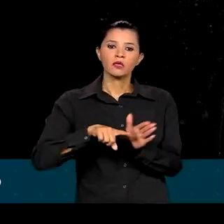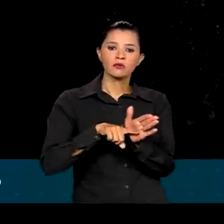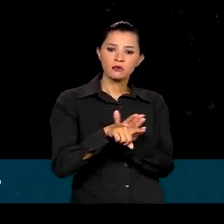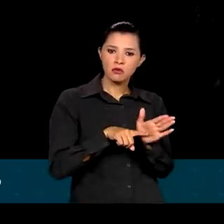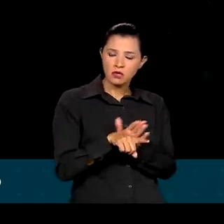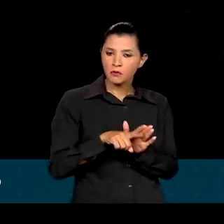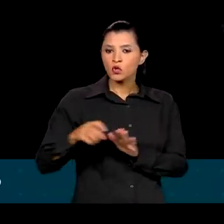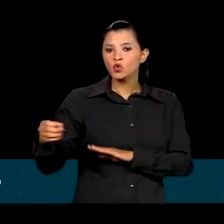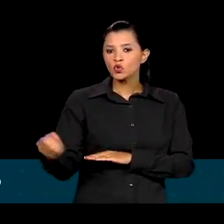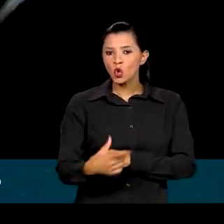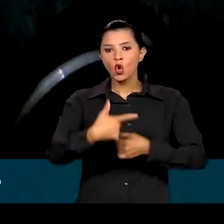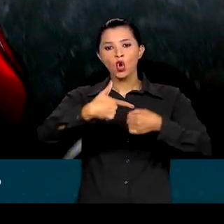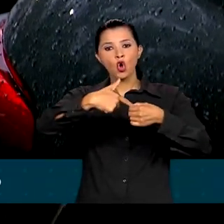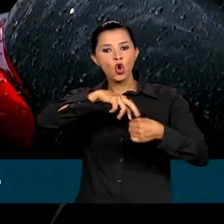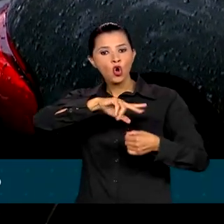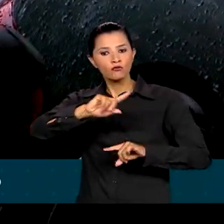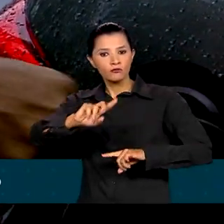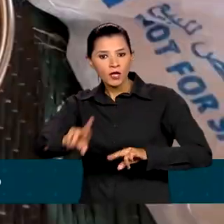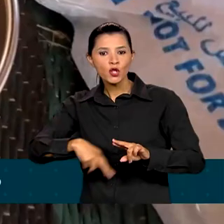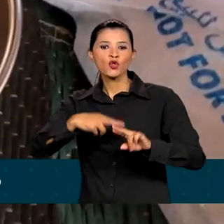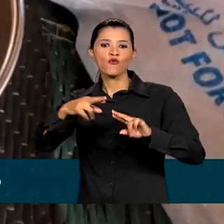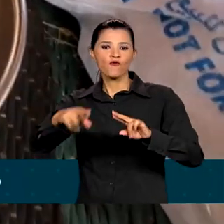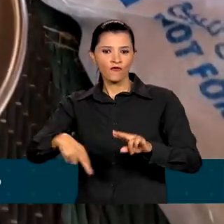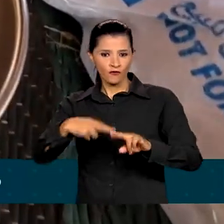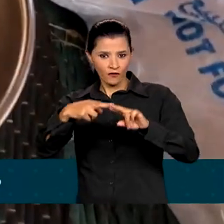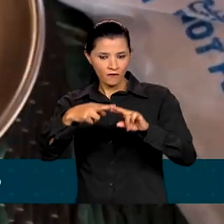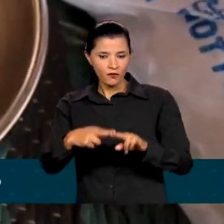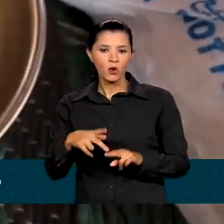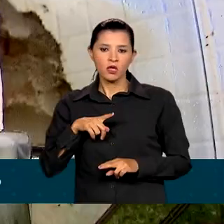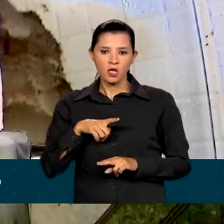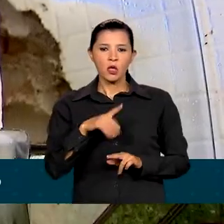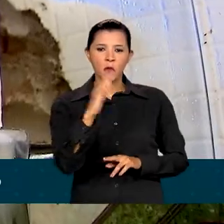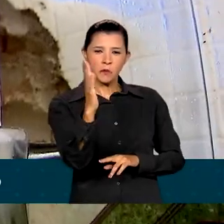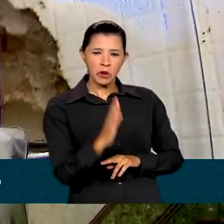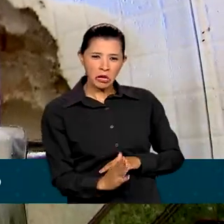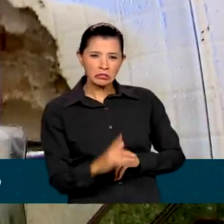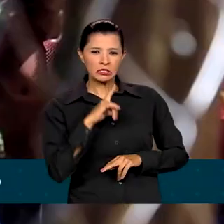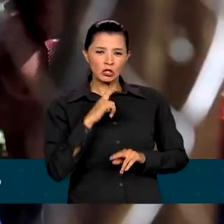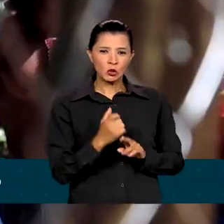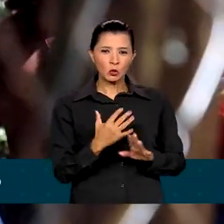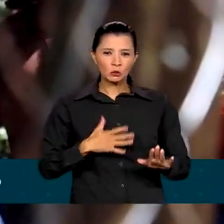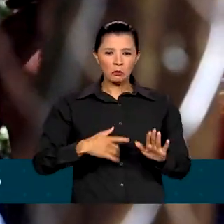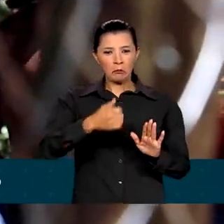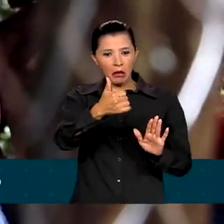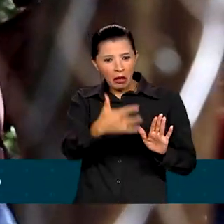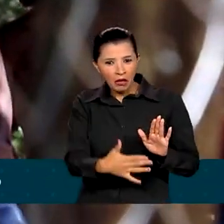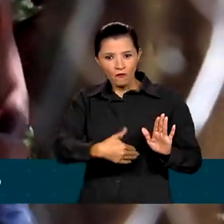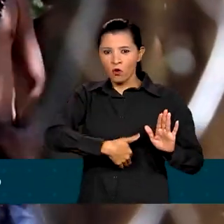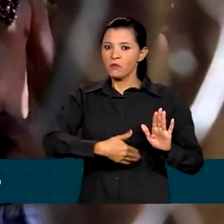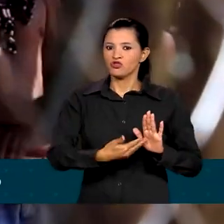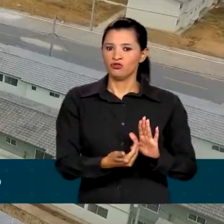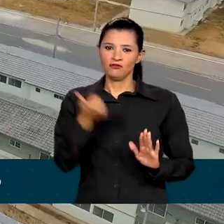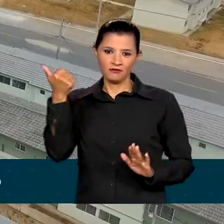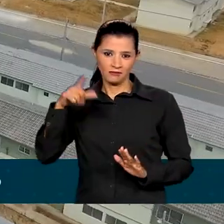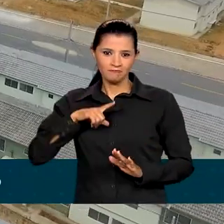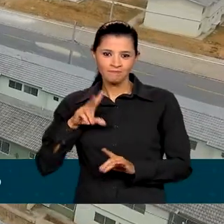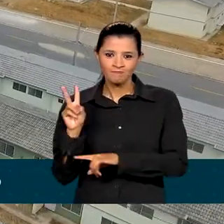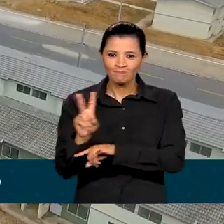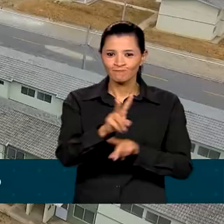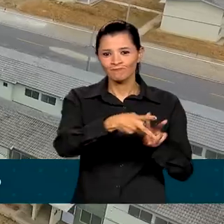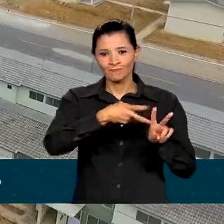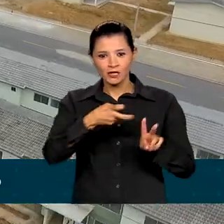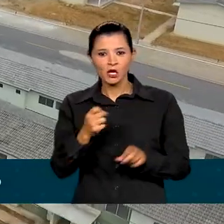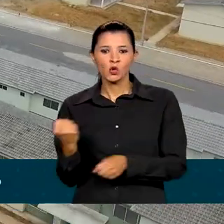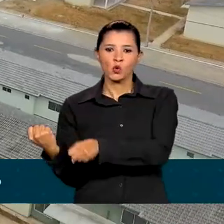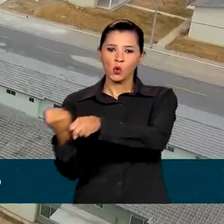novos combustíveis renováveis, tirar o país do mapa da fome, proteger os indígenas e construir